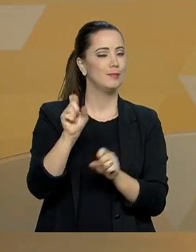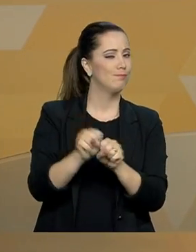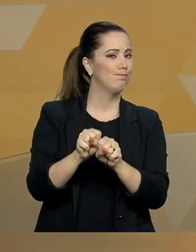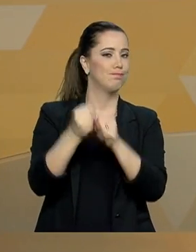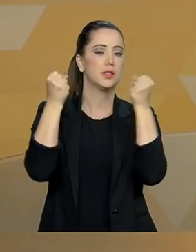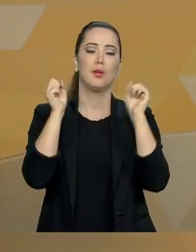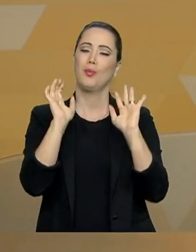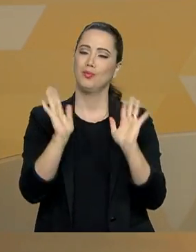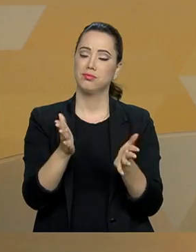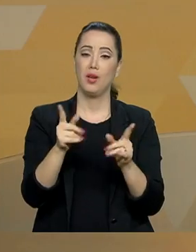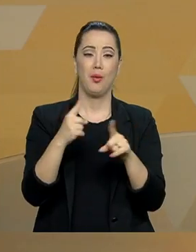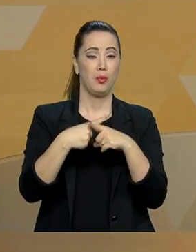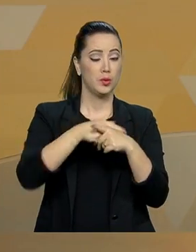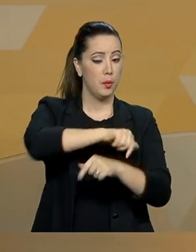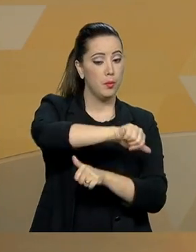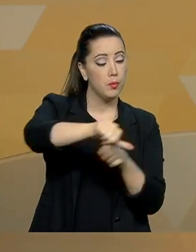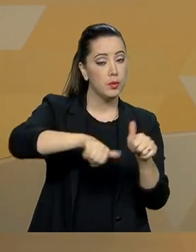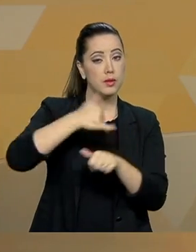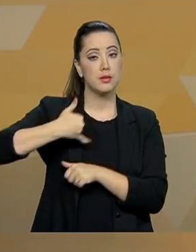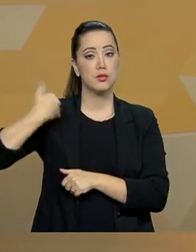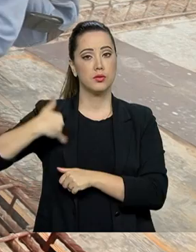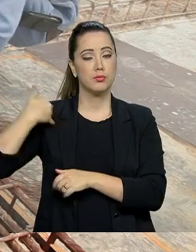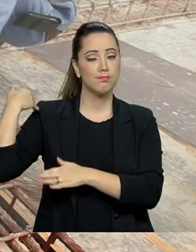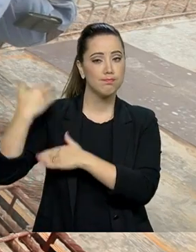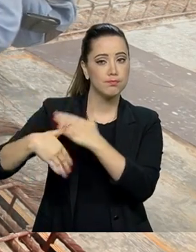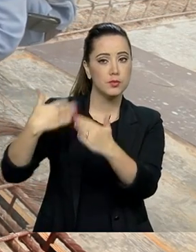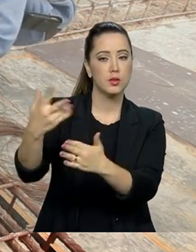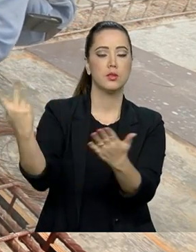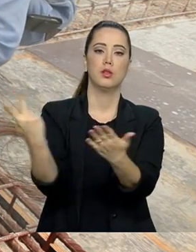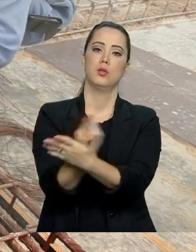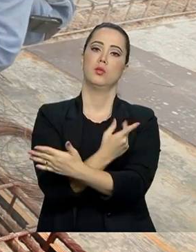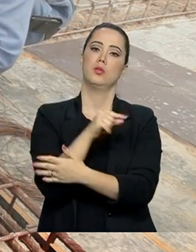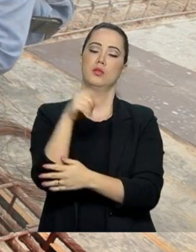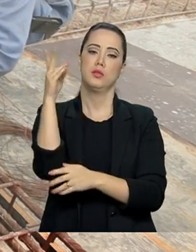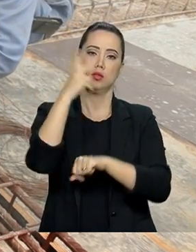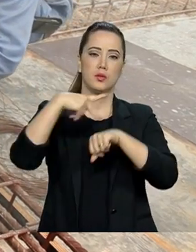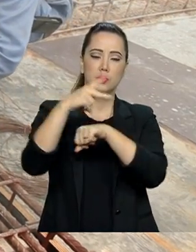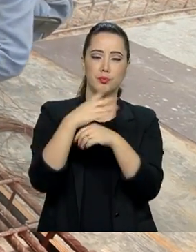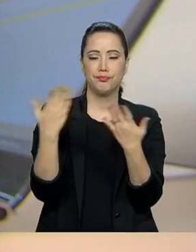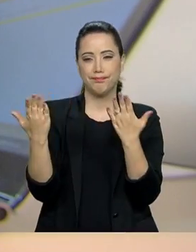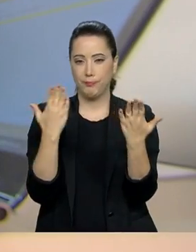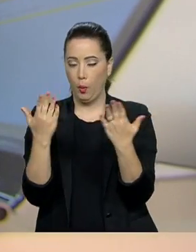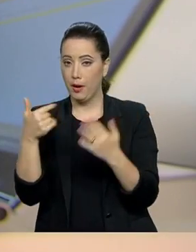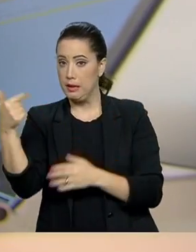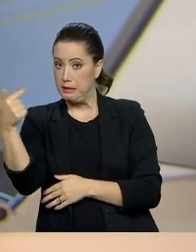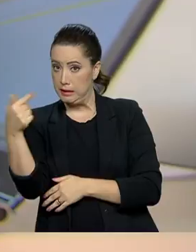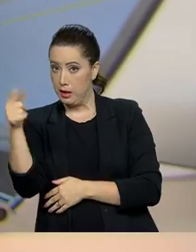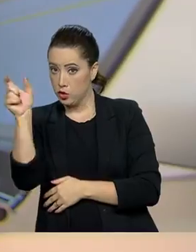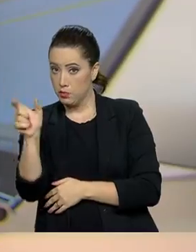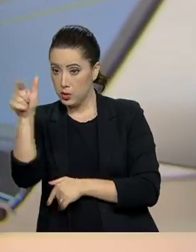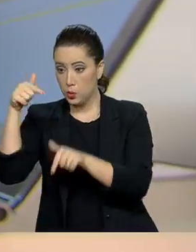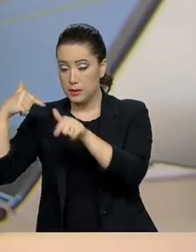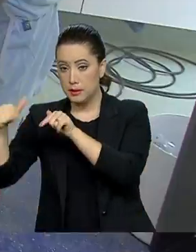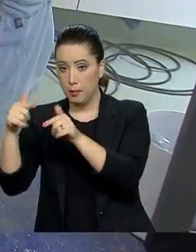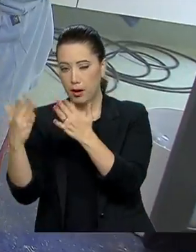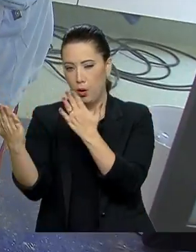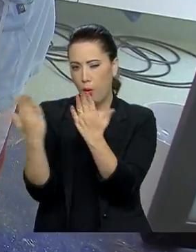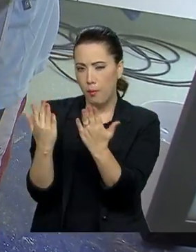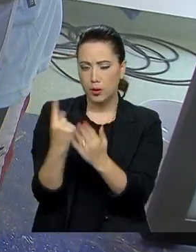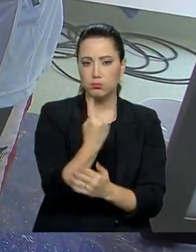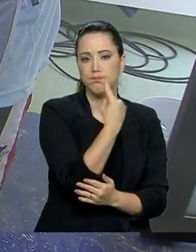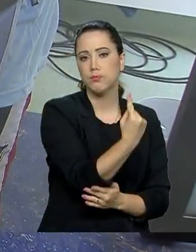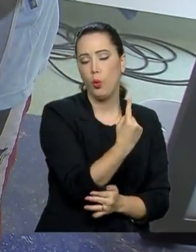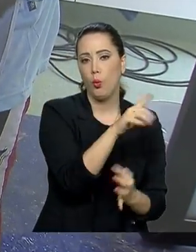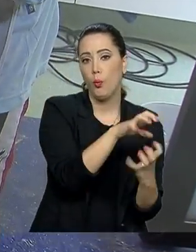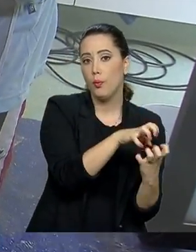por causa das mudanças demográficas que ocorrem no país. Hoje existem sete pessoas e meia em idade ativa para cada idoso. Em